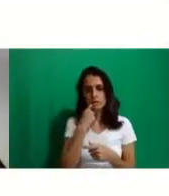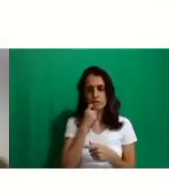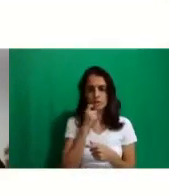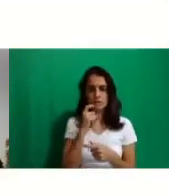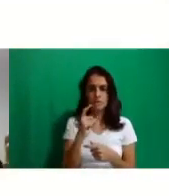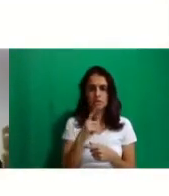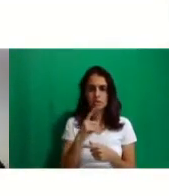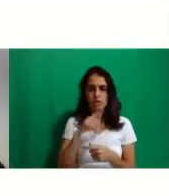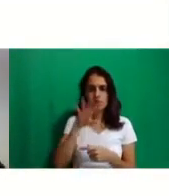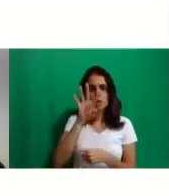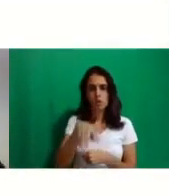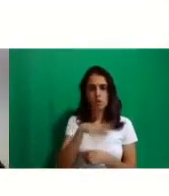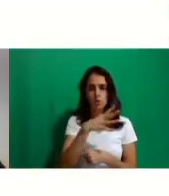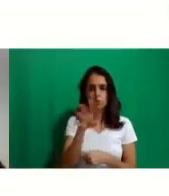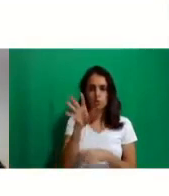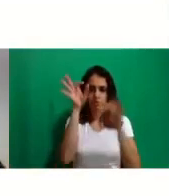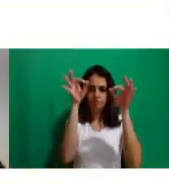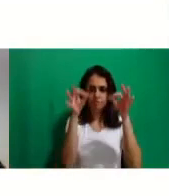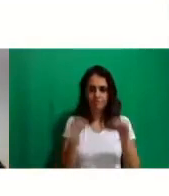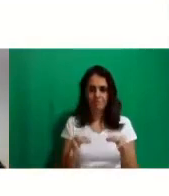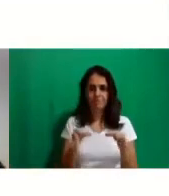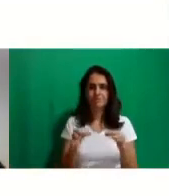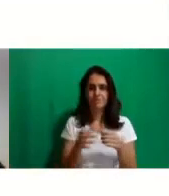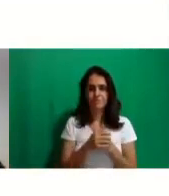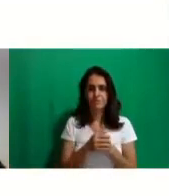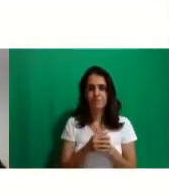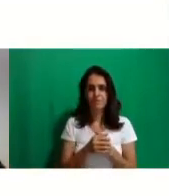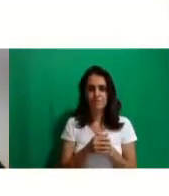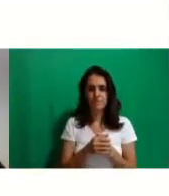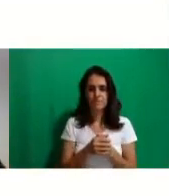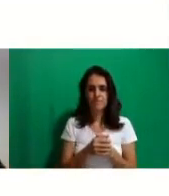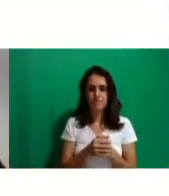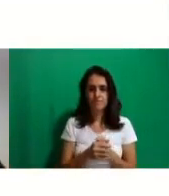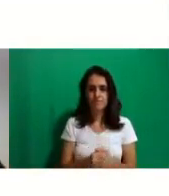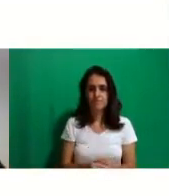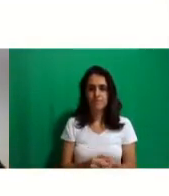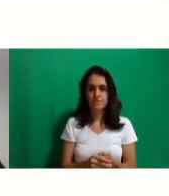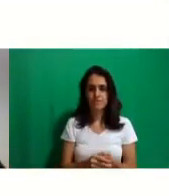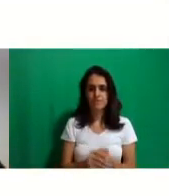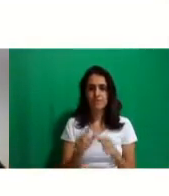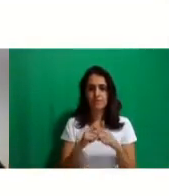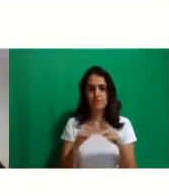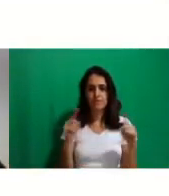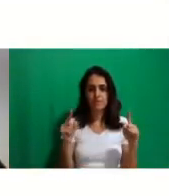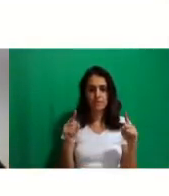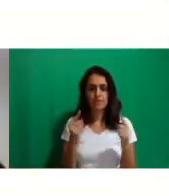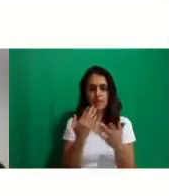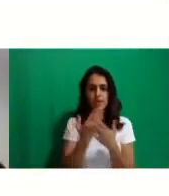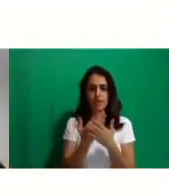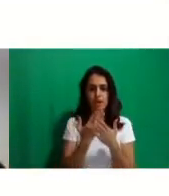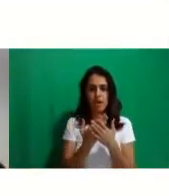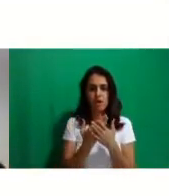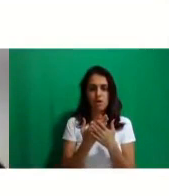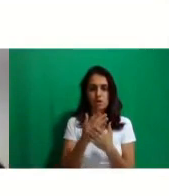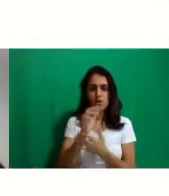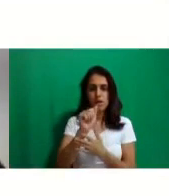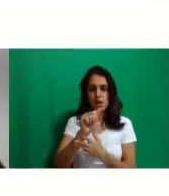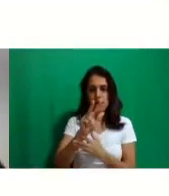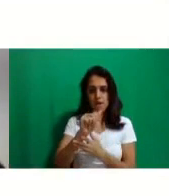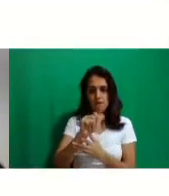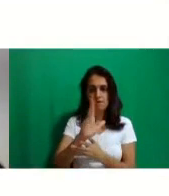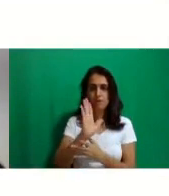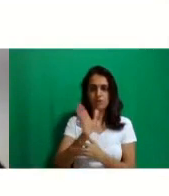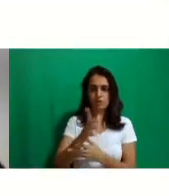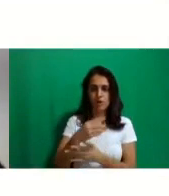vai ser esse, acessando o cronograma de aulas, tá bom? Mas a aula no ambiente já está acontecendo, as